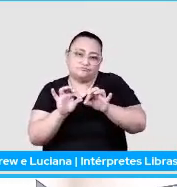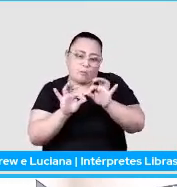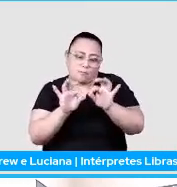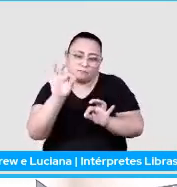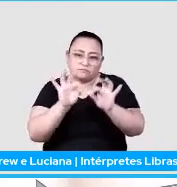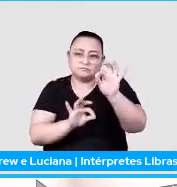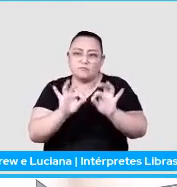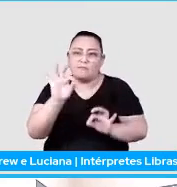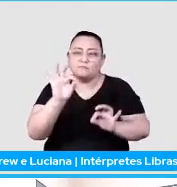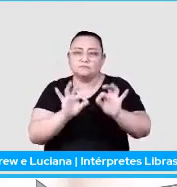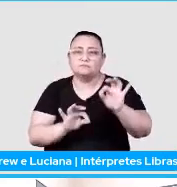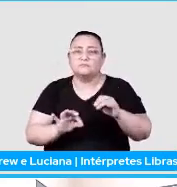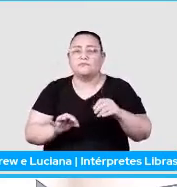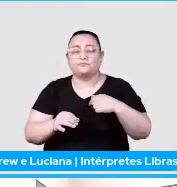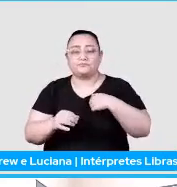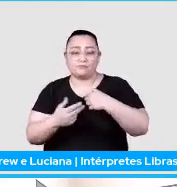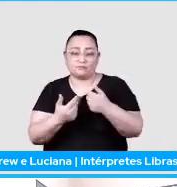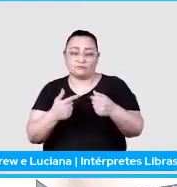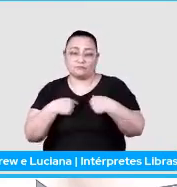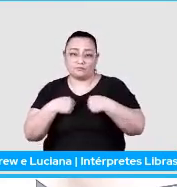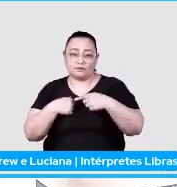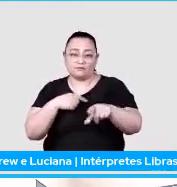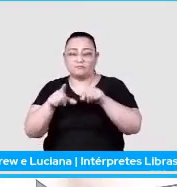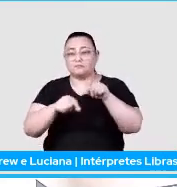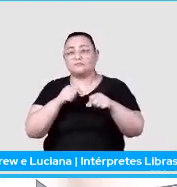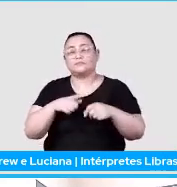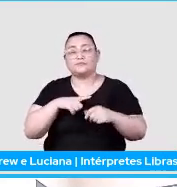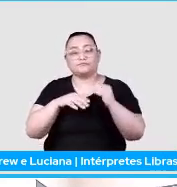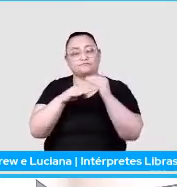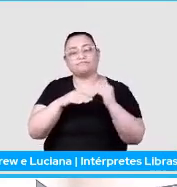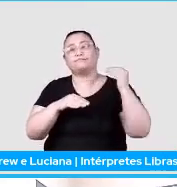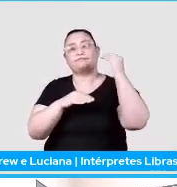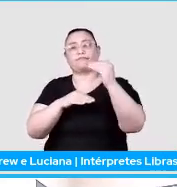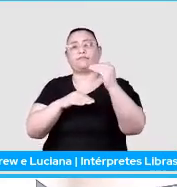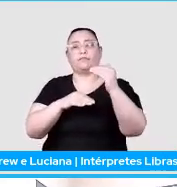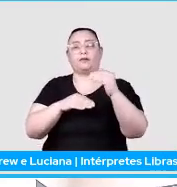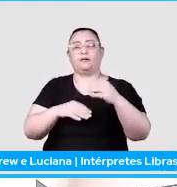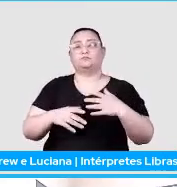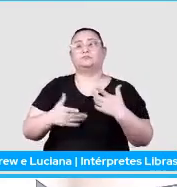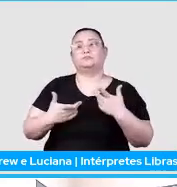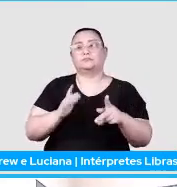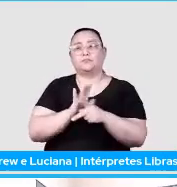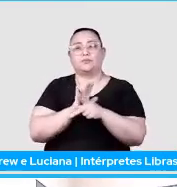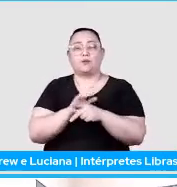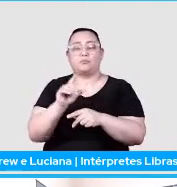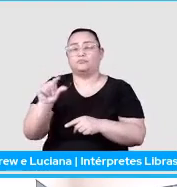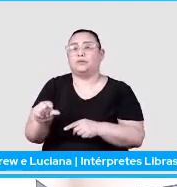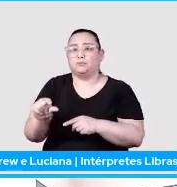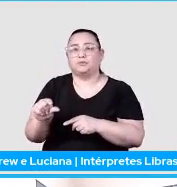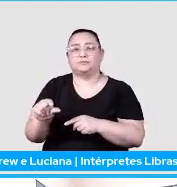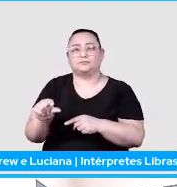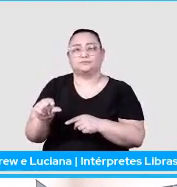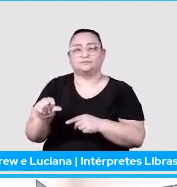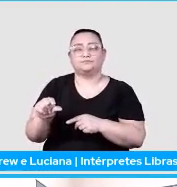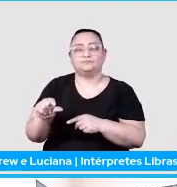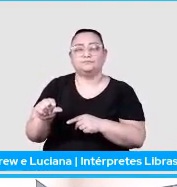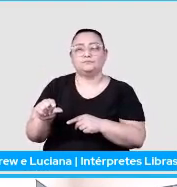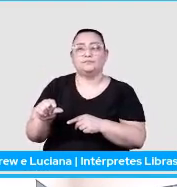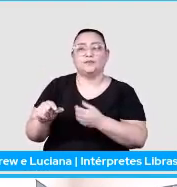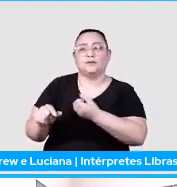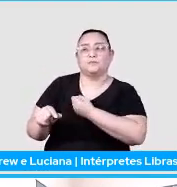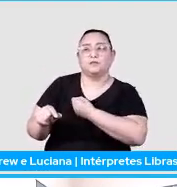se os meus itens raspados, eles superavam o expected coverage mínimo, o mínimo número de